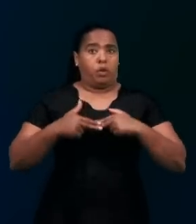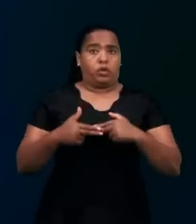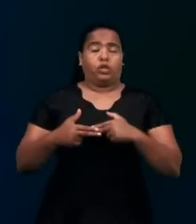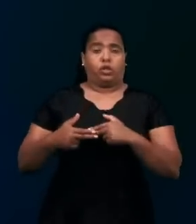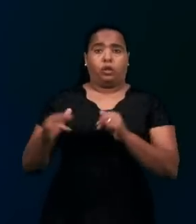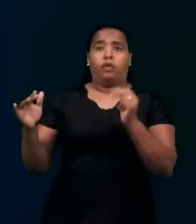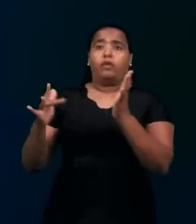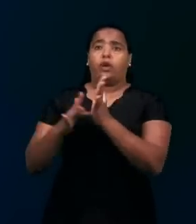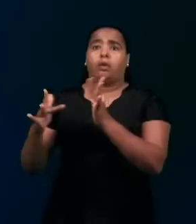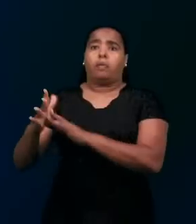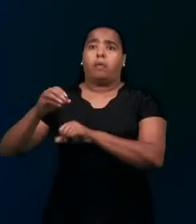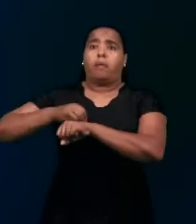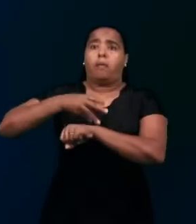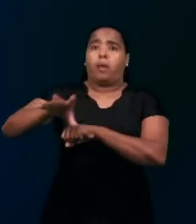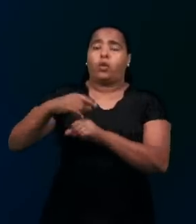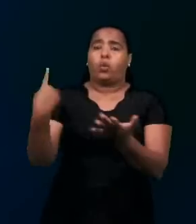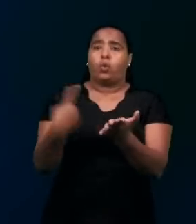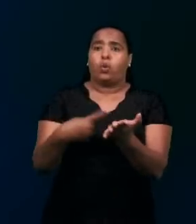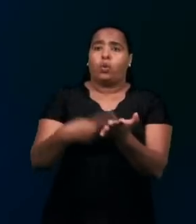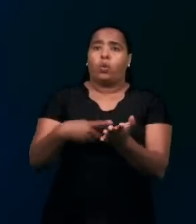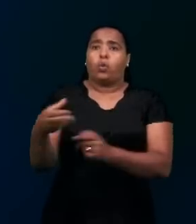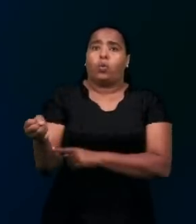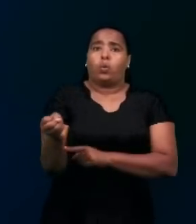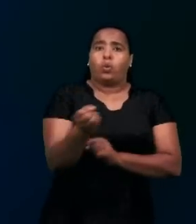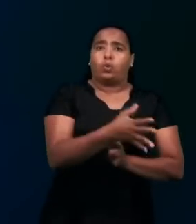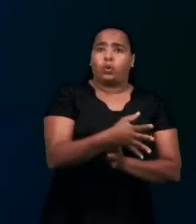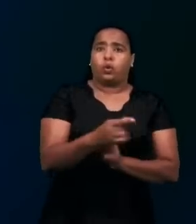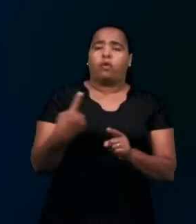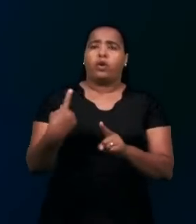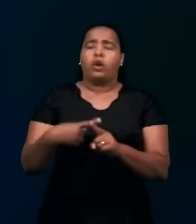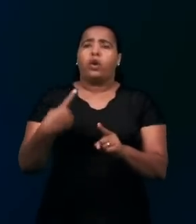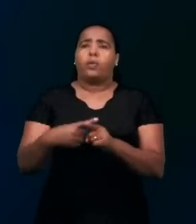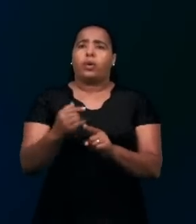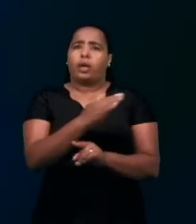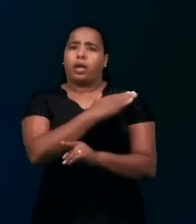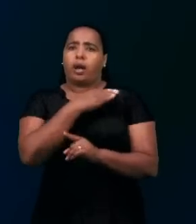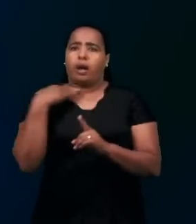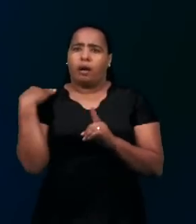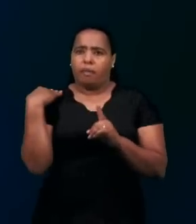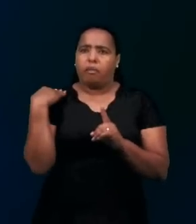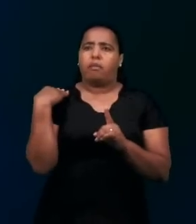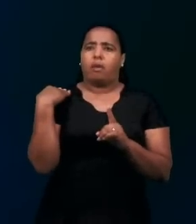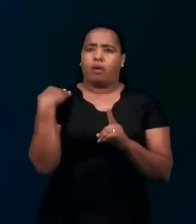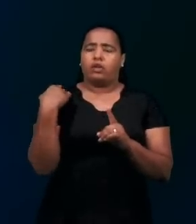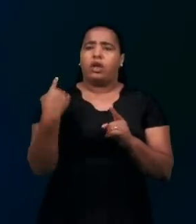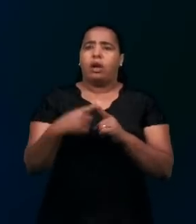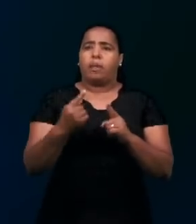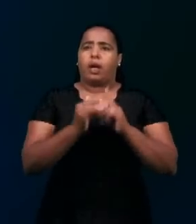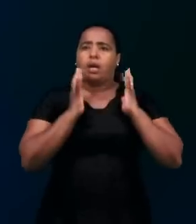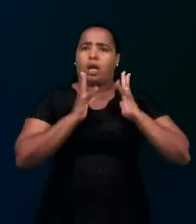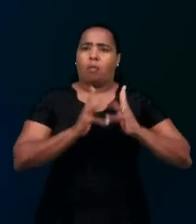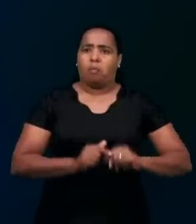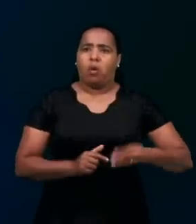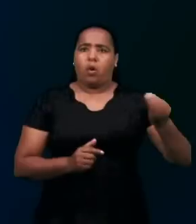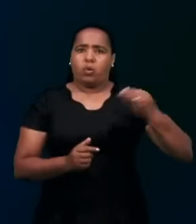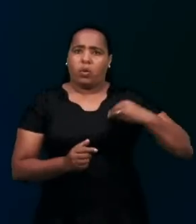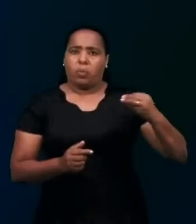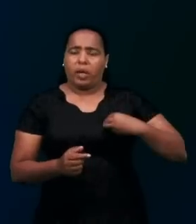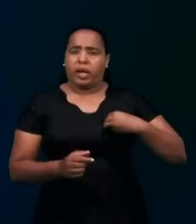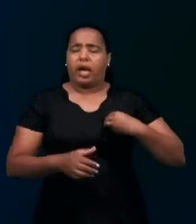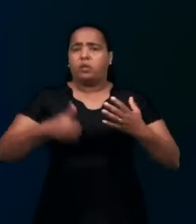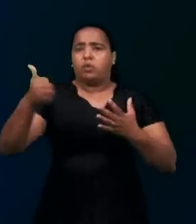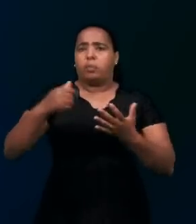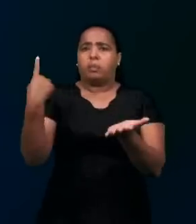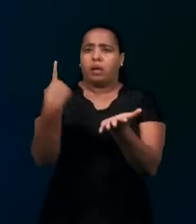mediador da nova aliança, a fim de que, intervindo a morte, para a remissão das transgressões que havia sobre a primeira aliança,